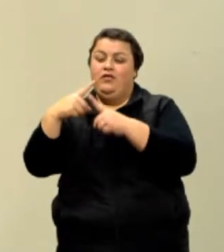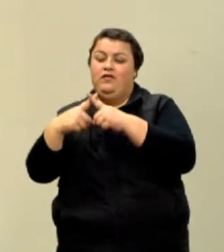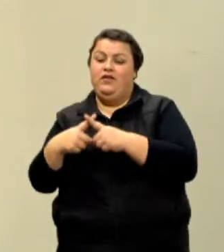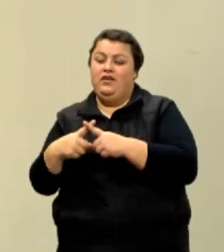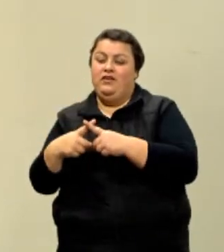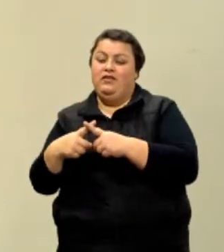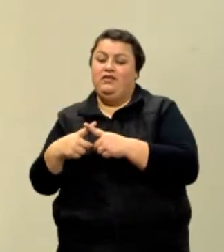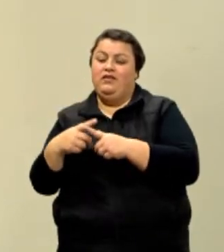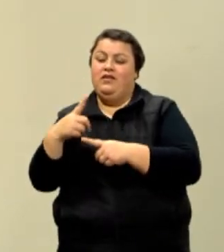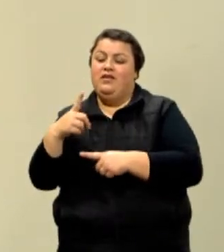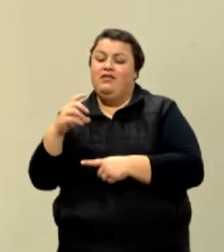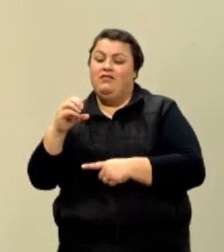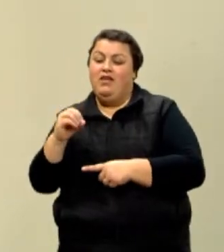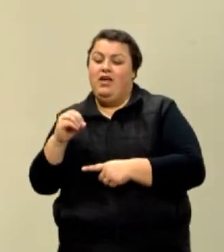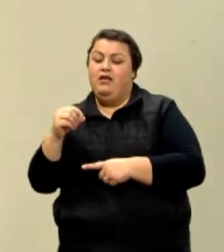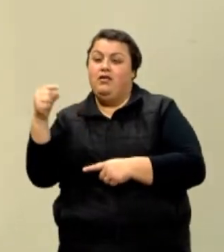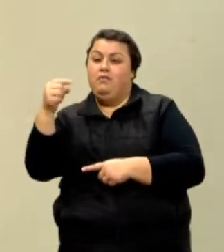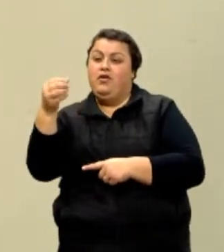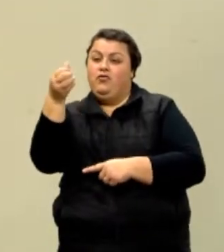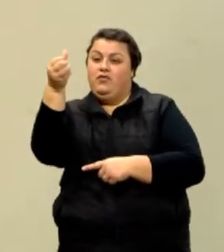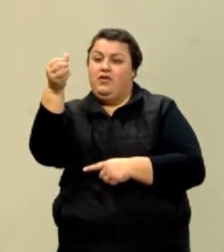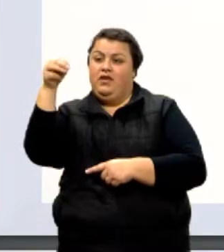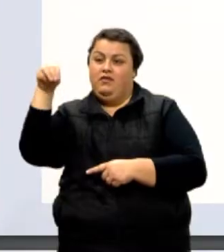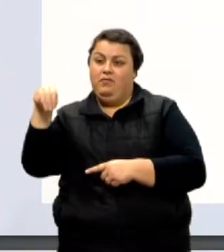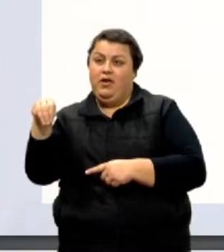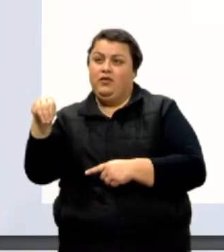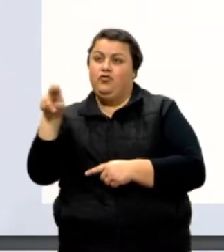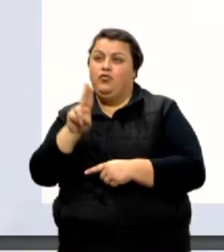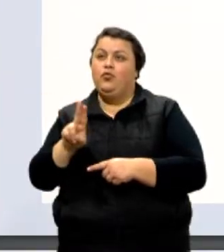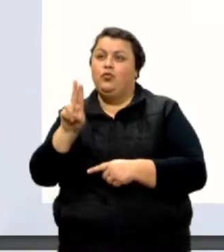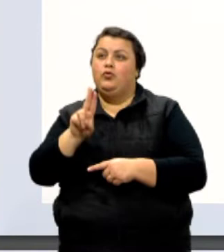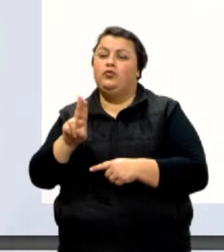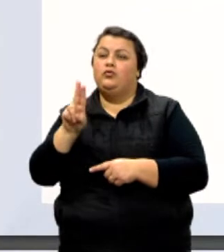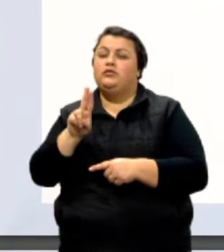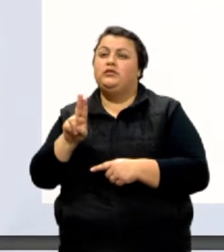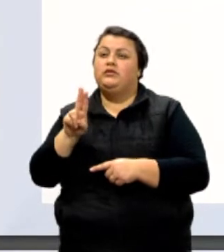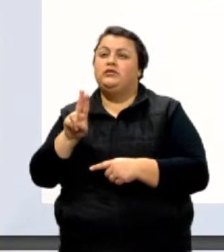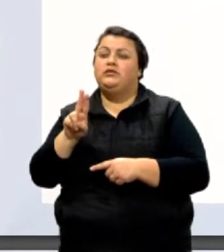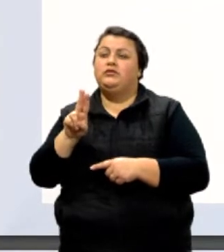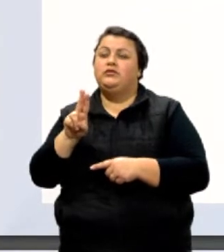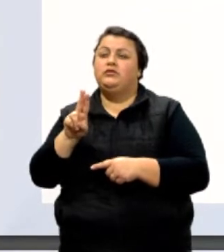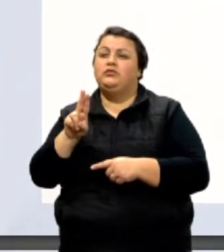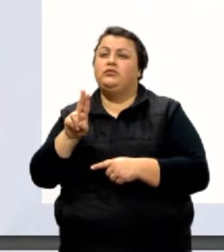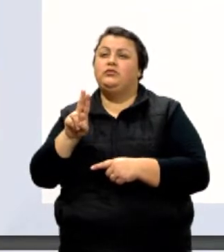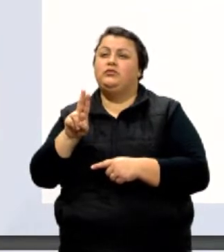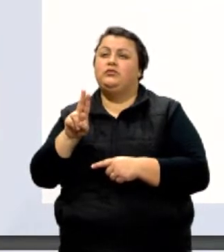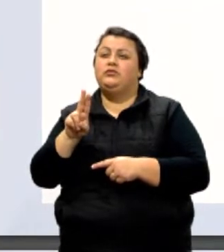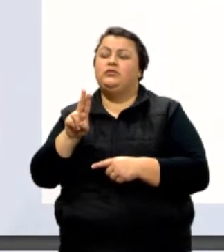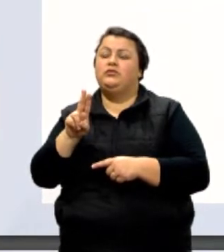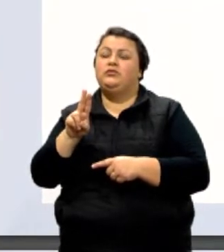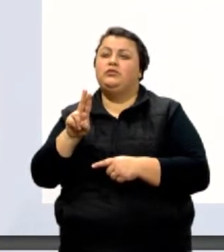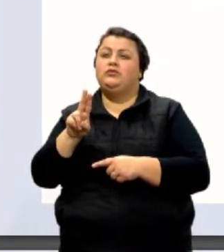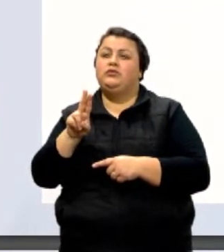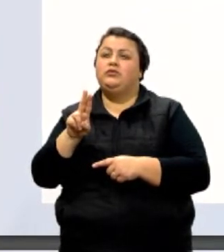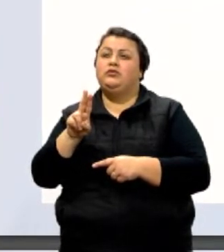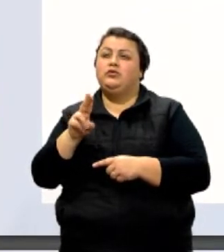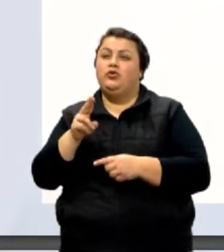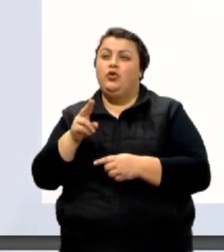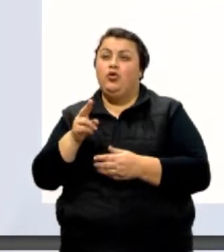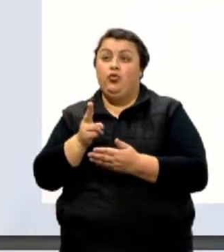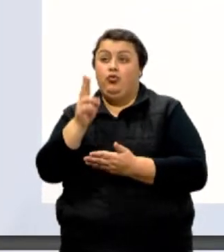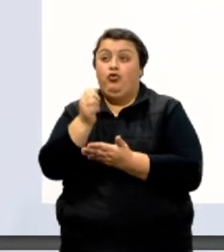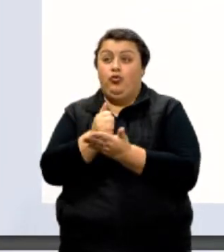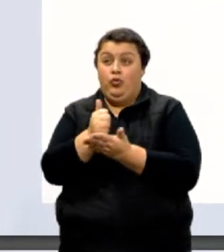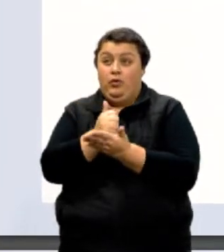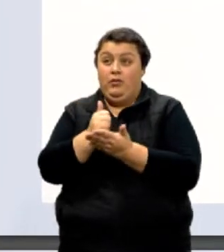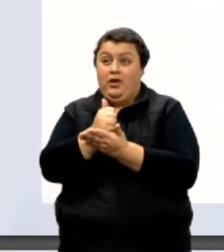seis metros. Usando a propriedade de potências de mesma base, conserva a base e soma os